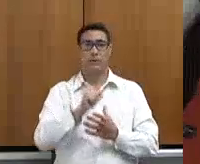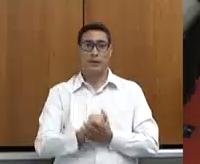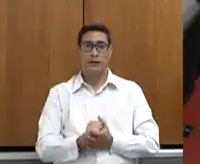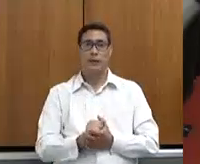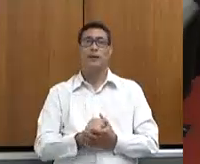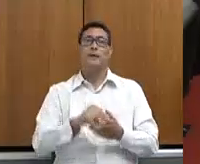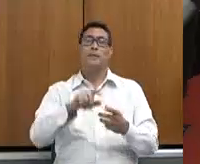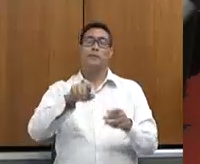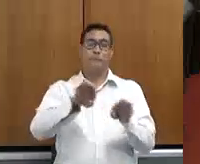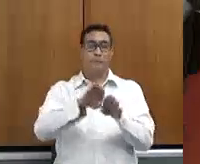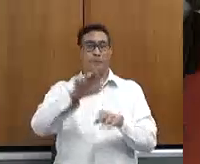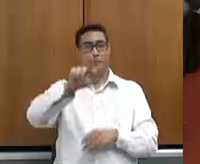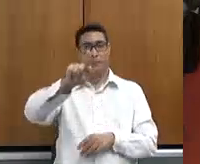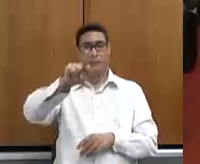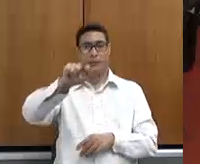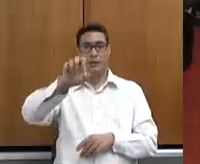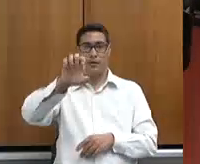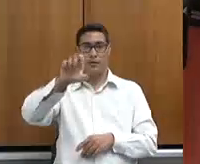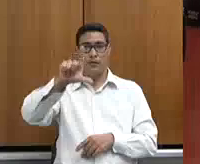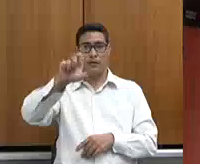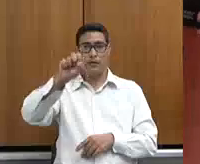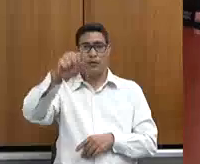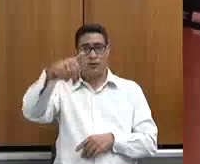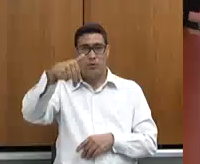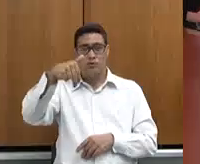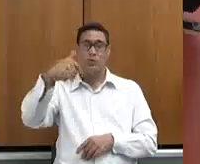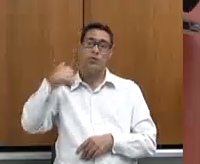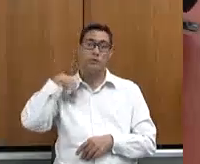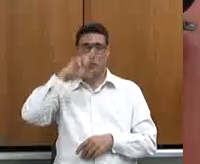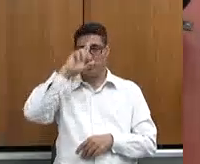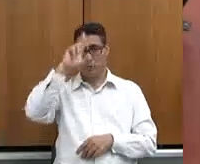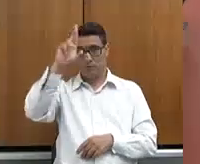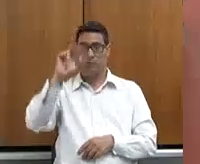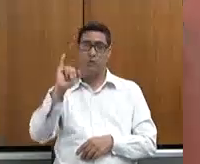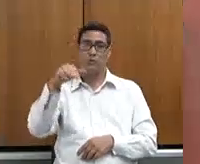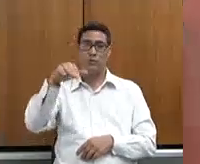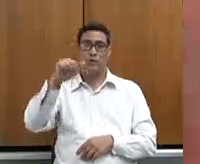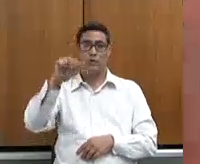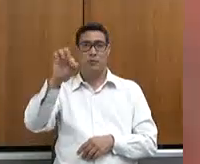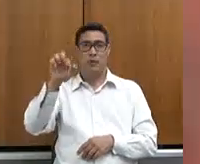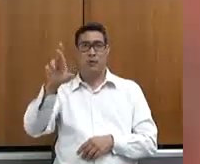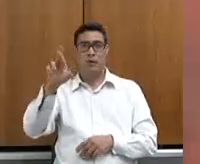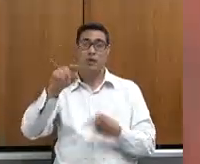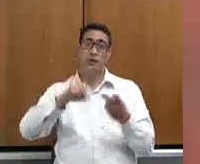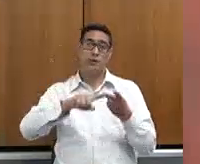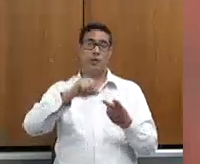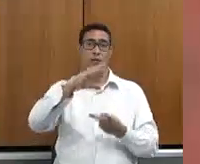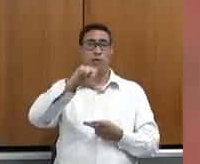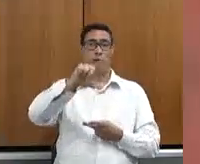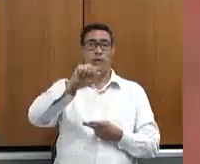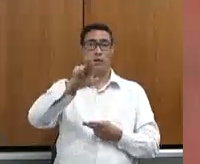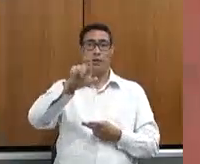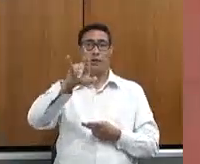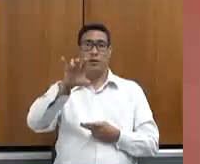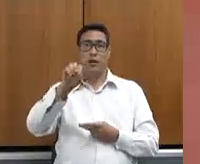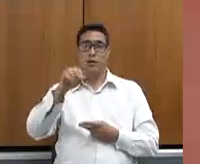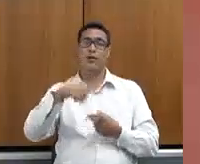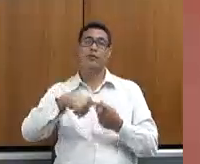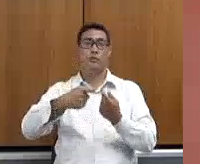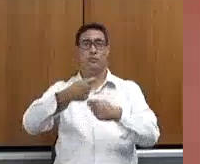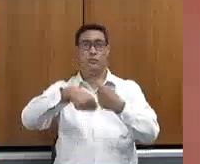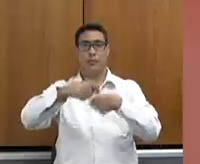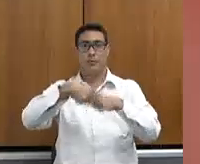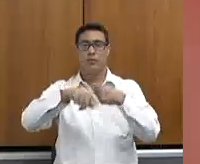Gelson Soares Gomes, nosso diretor da EMATER, Cláudio Augusto Bortolini, diretor administrativo e